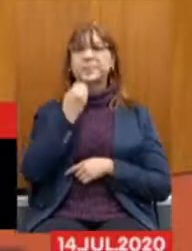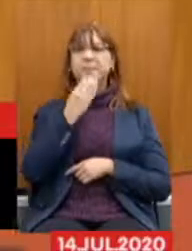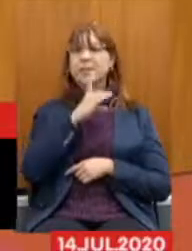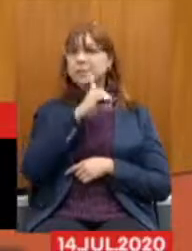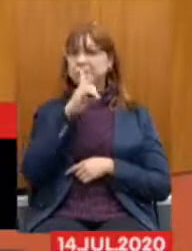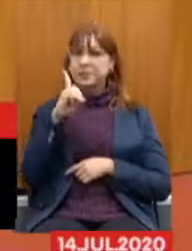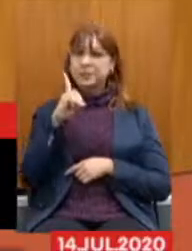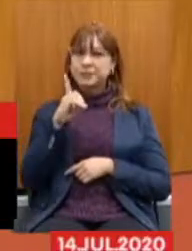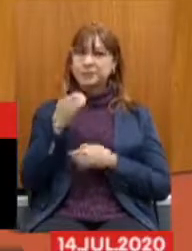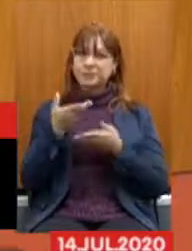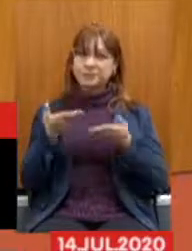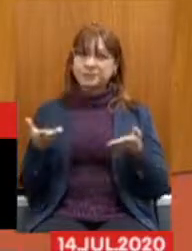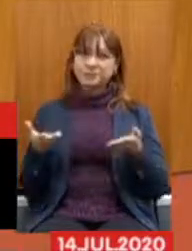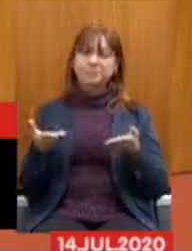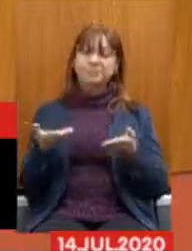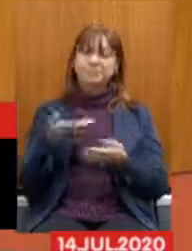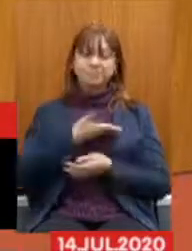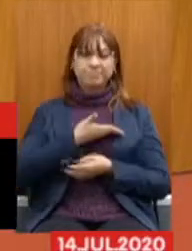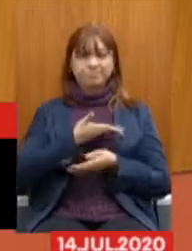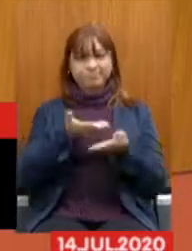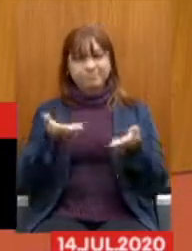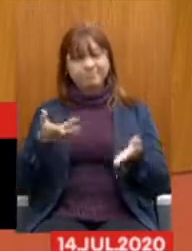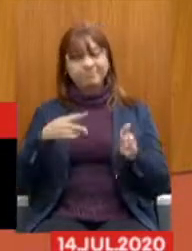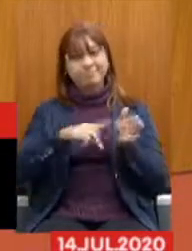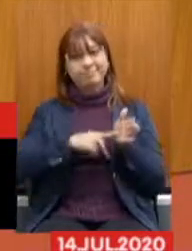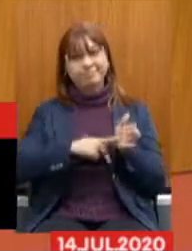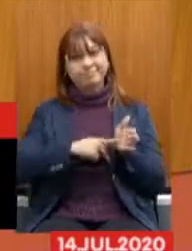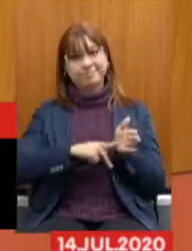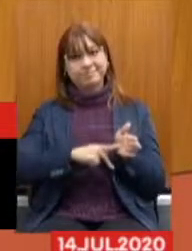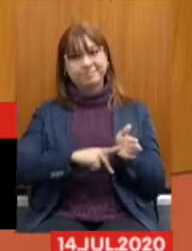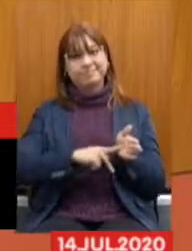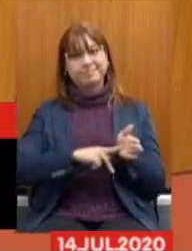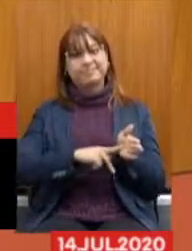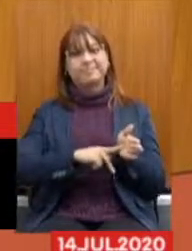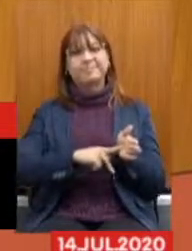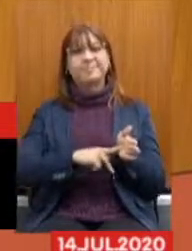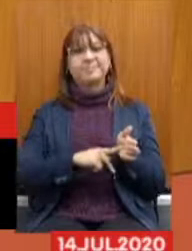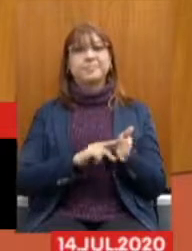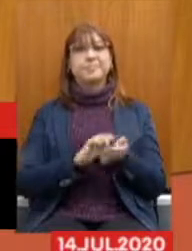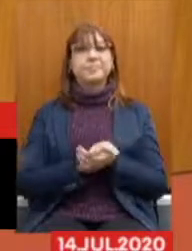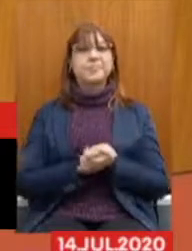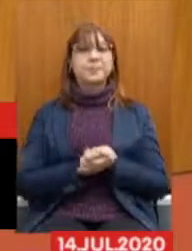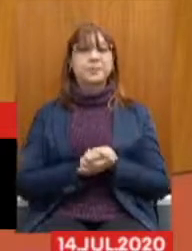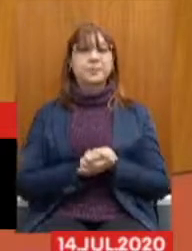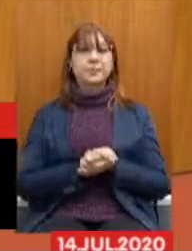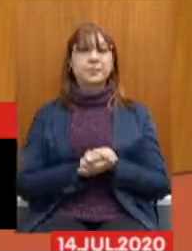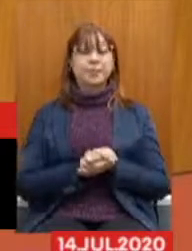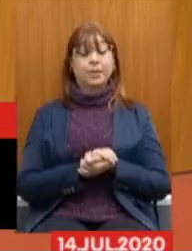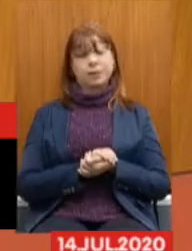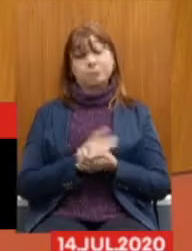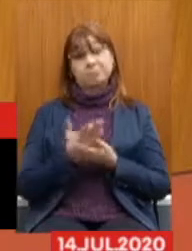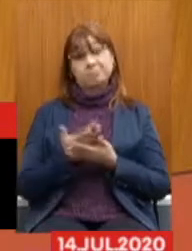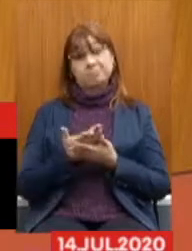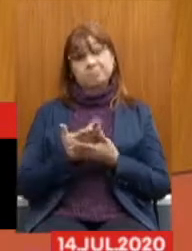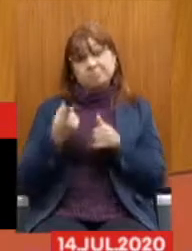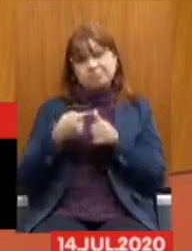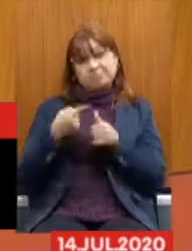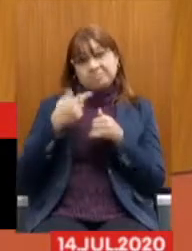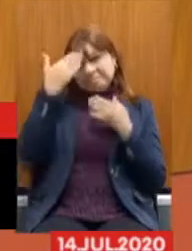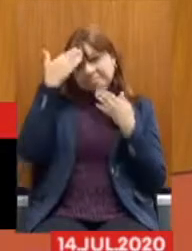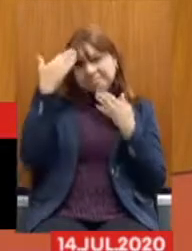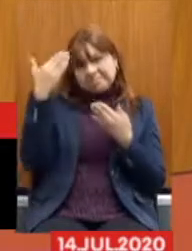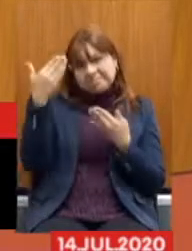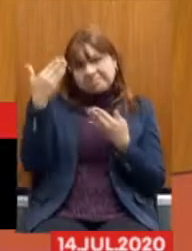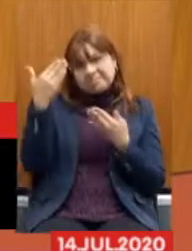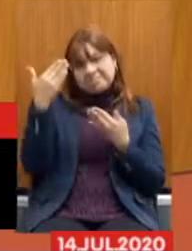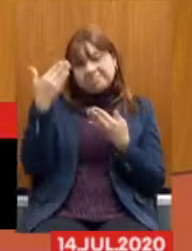Colegas sindicalistas aqui presentes. Primeiro, agradecer a nossa participação nesse